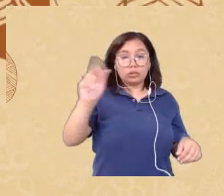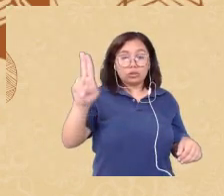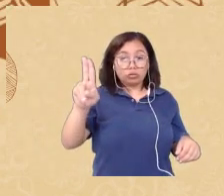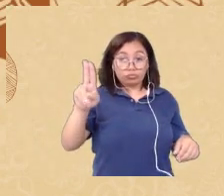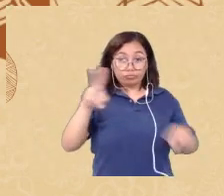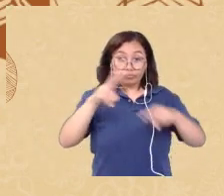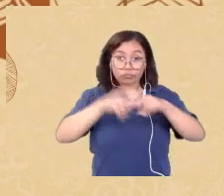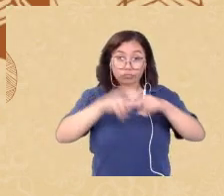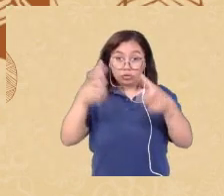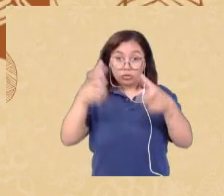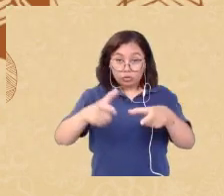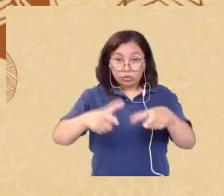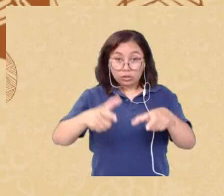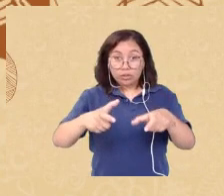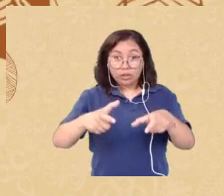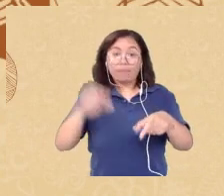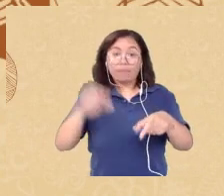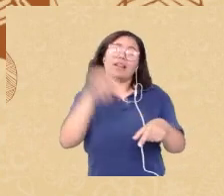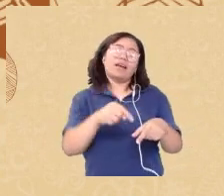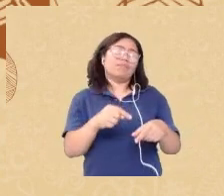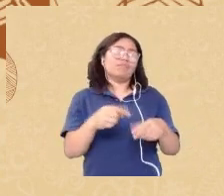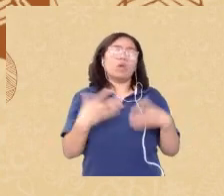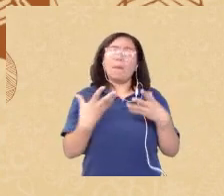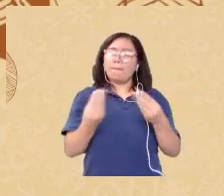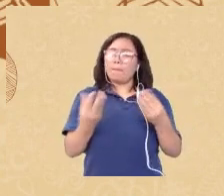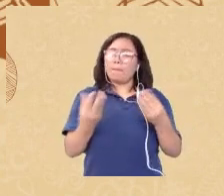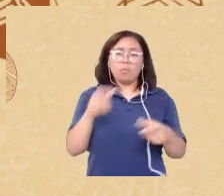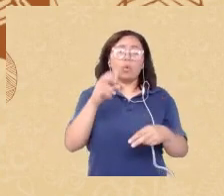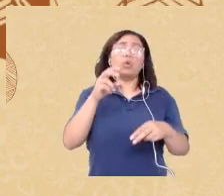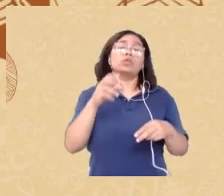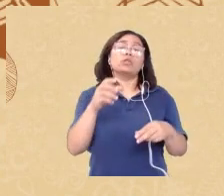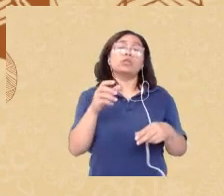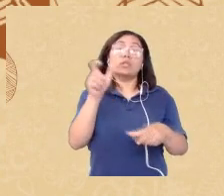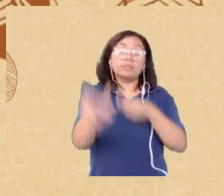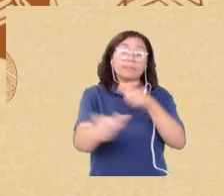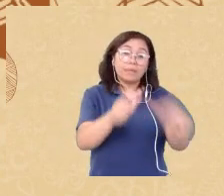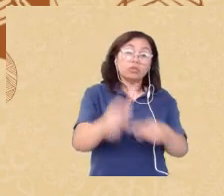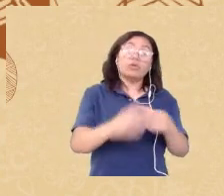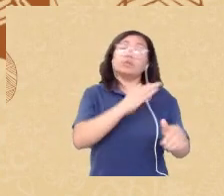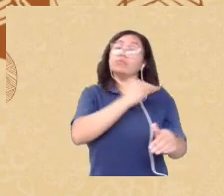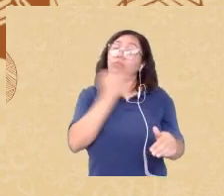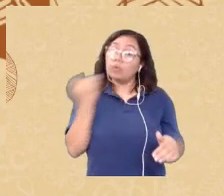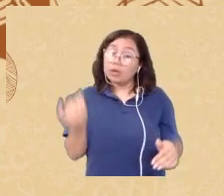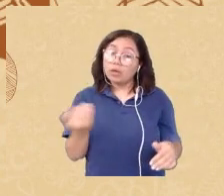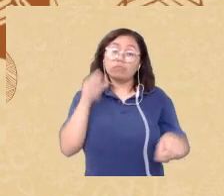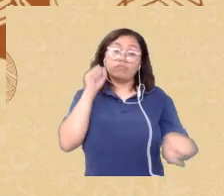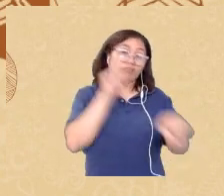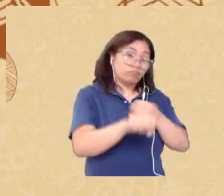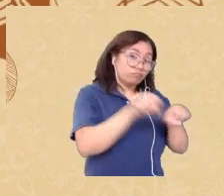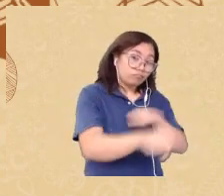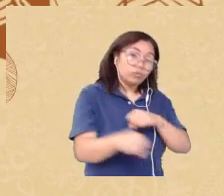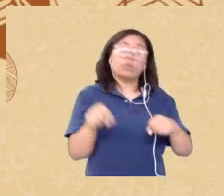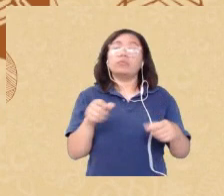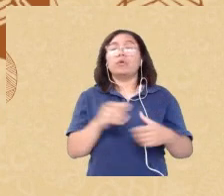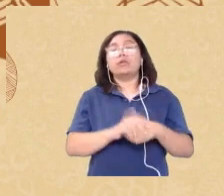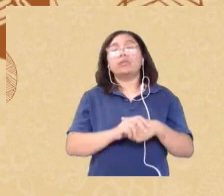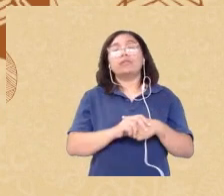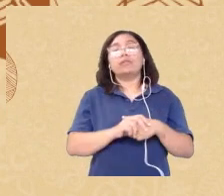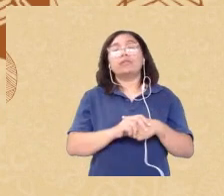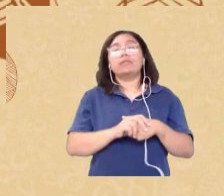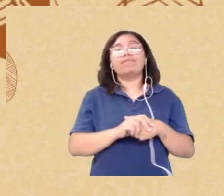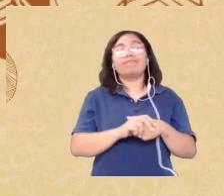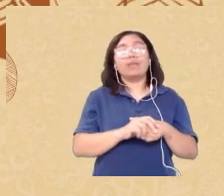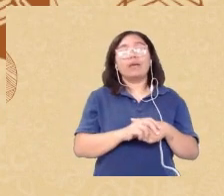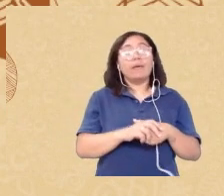detalhe que eu acho que tem uma direta relação com a psicologia que são pessoas que normalmente tem muitas vezes um QI mais baixo ou não